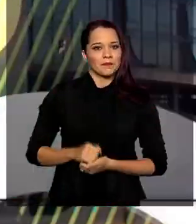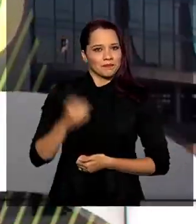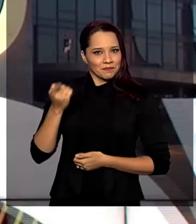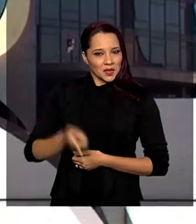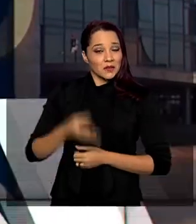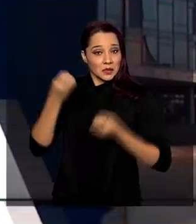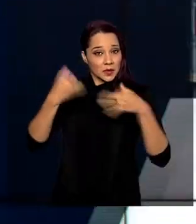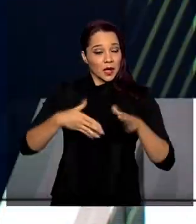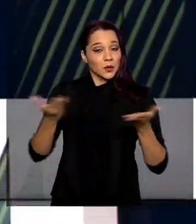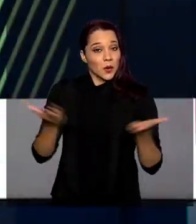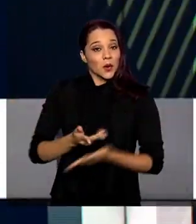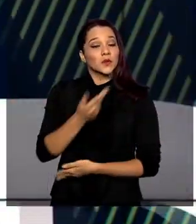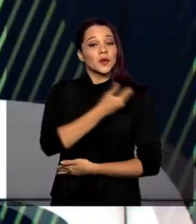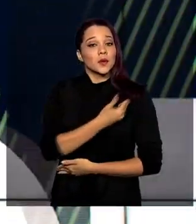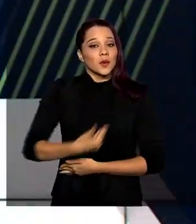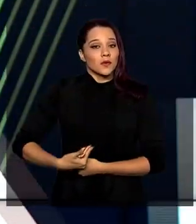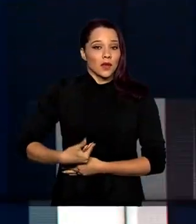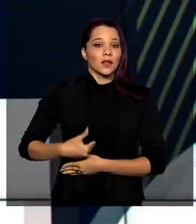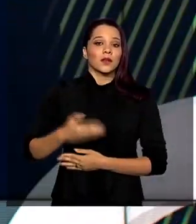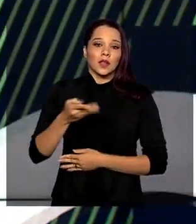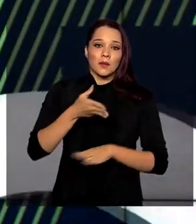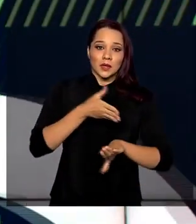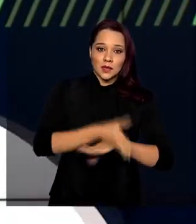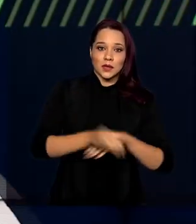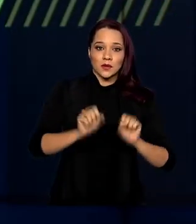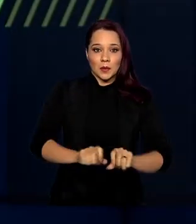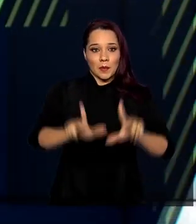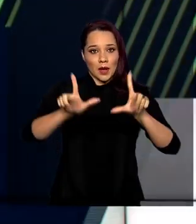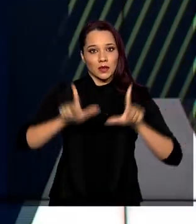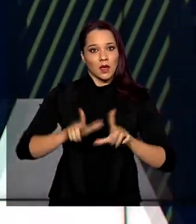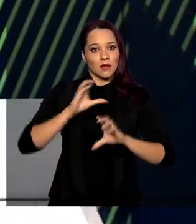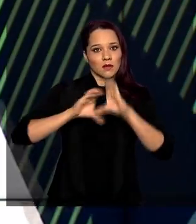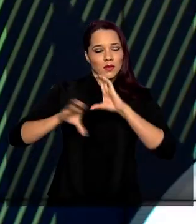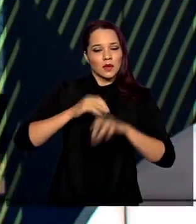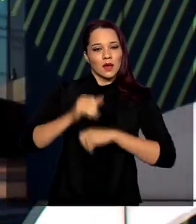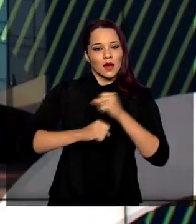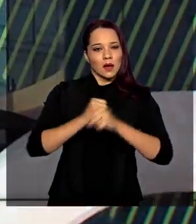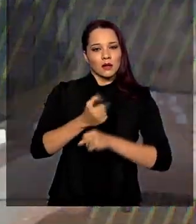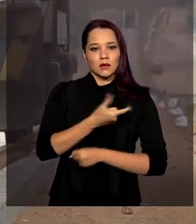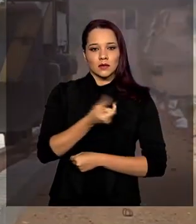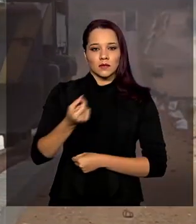foi dado hoje pelo governo durante participação no painel Telebrasil 2020.